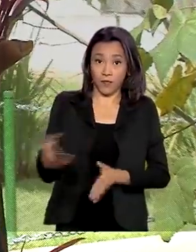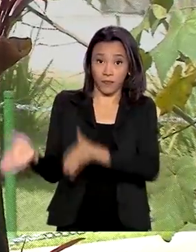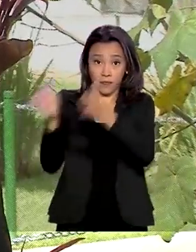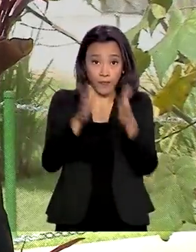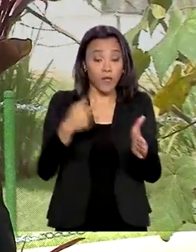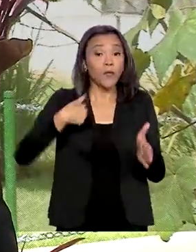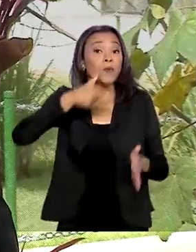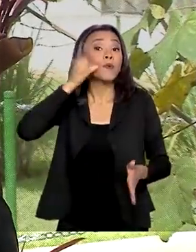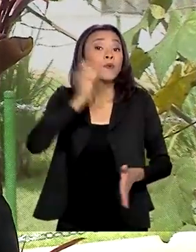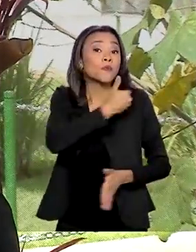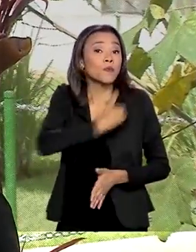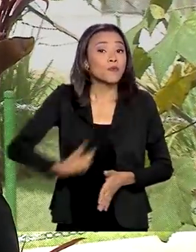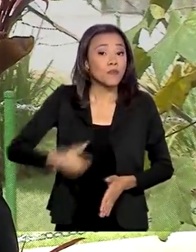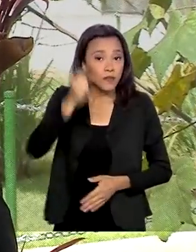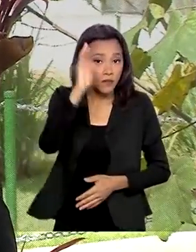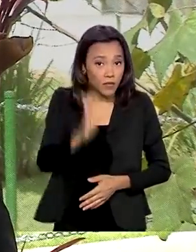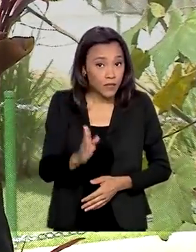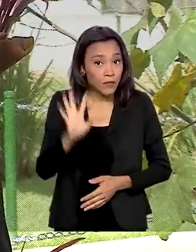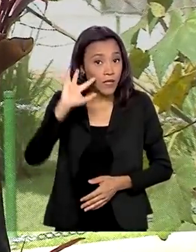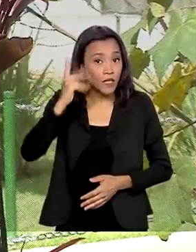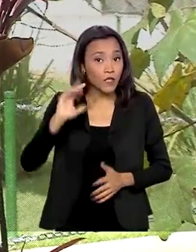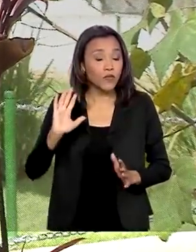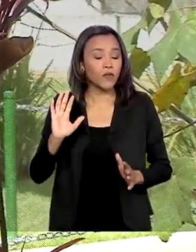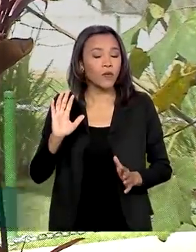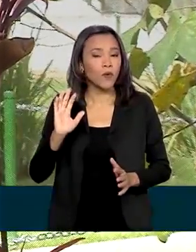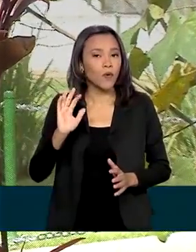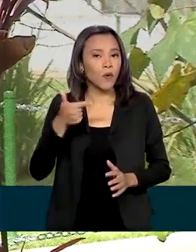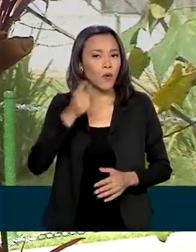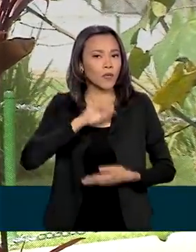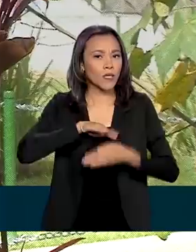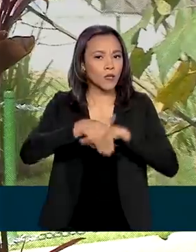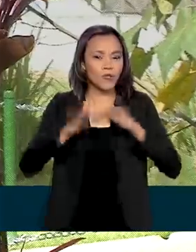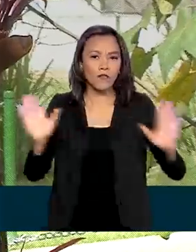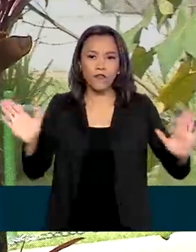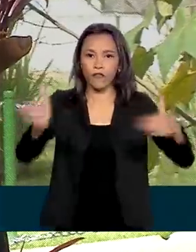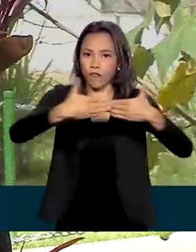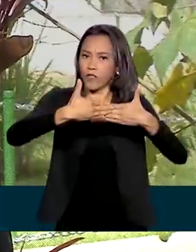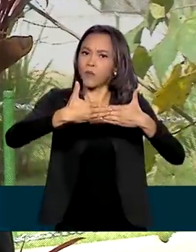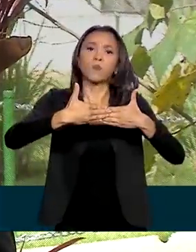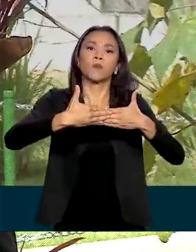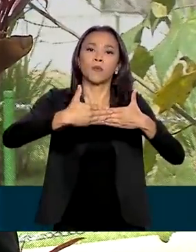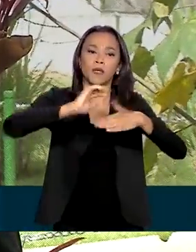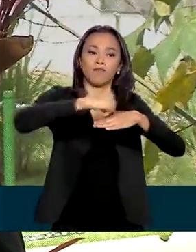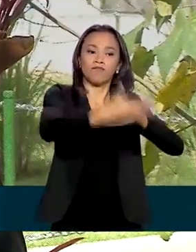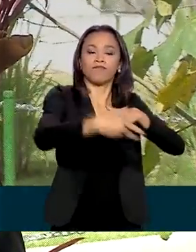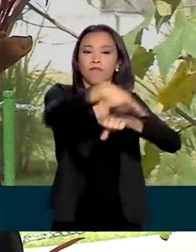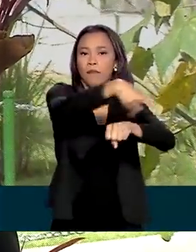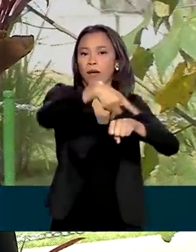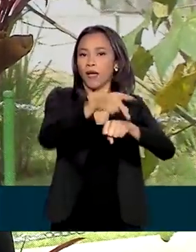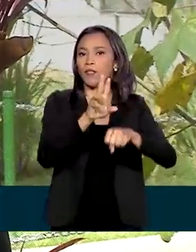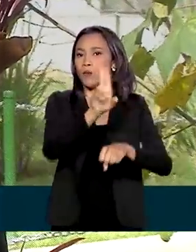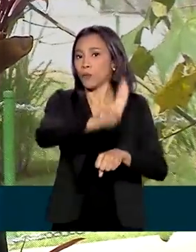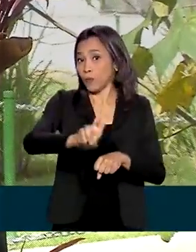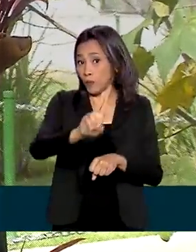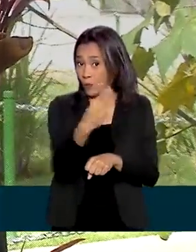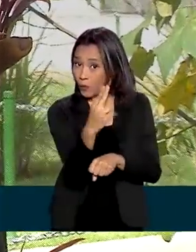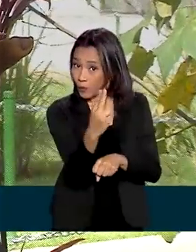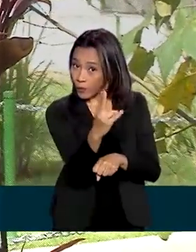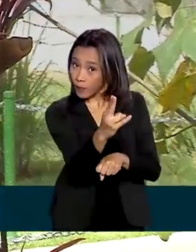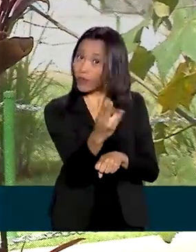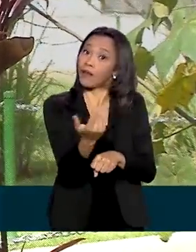governo brasileiro decidiu fechar, ontem à noite, fechar as fronteiras com o Uruguai. Esta era a única que ainda